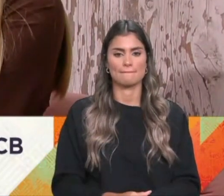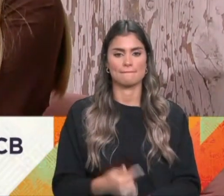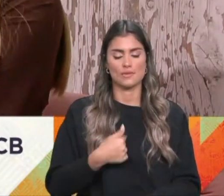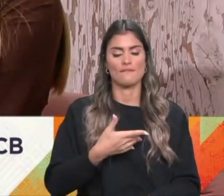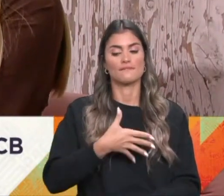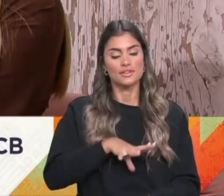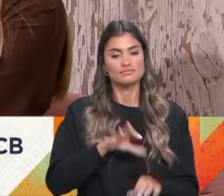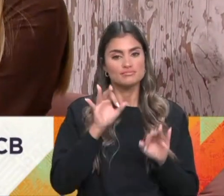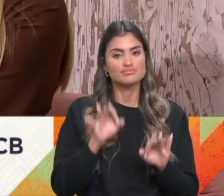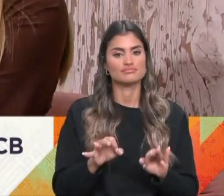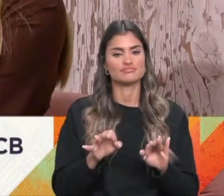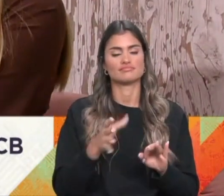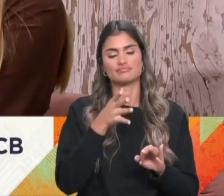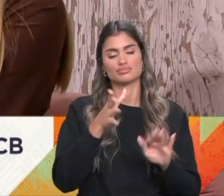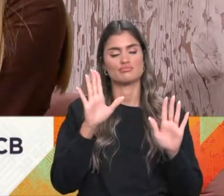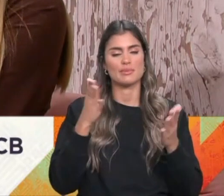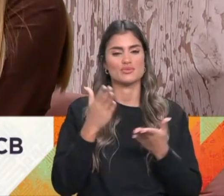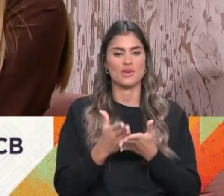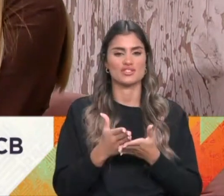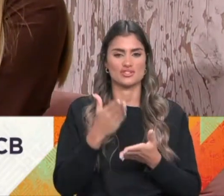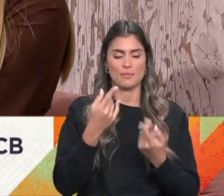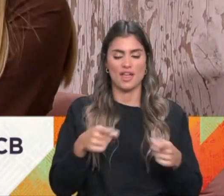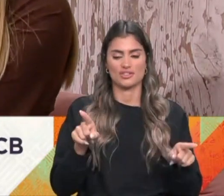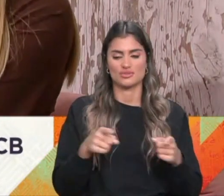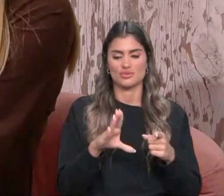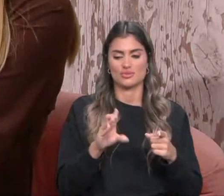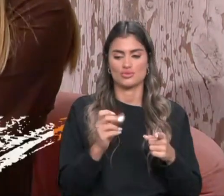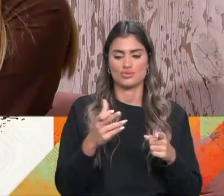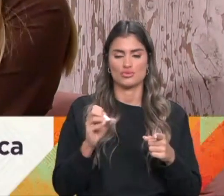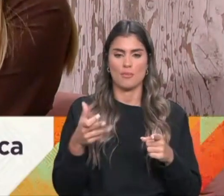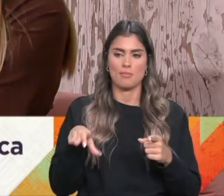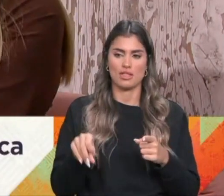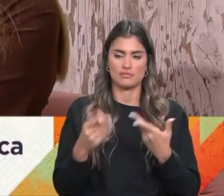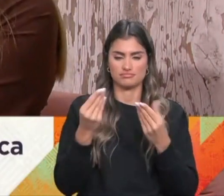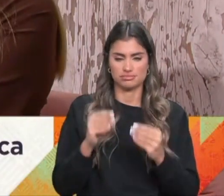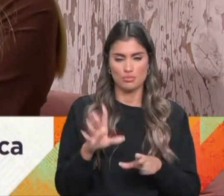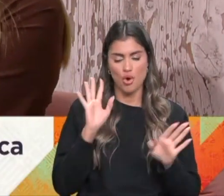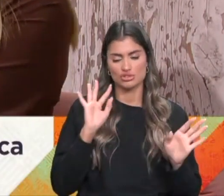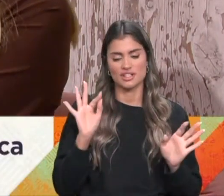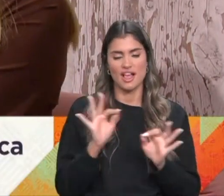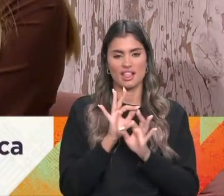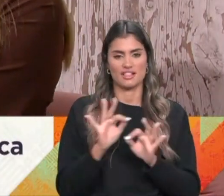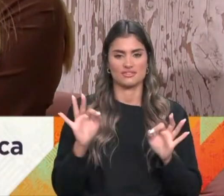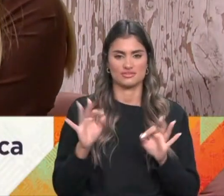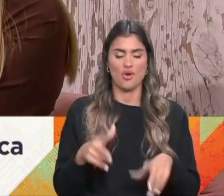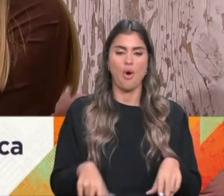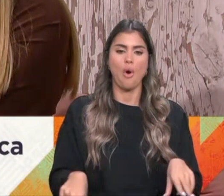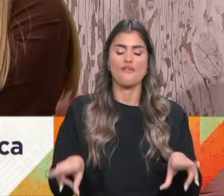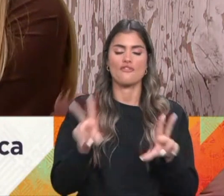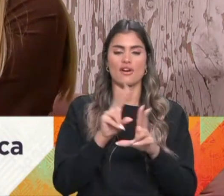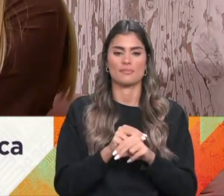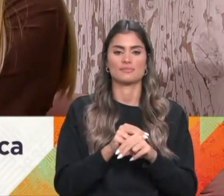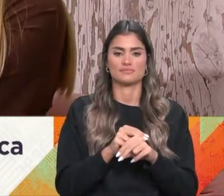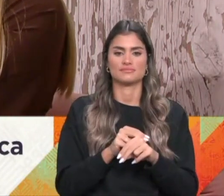muito dar os parabéns, não só ao mestre São Paulo Santos, que está a fazer a edição musical moderna das